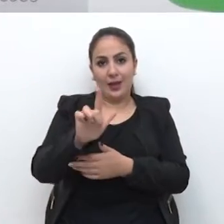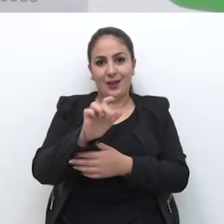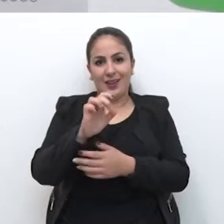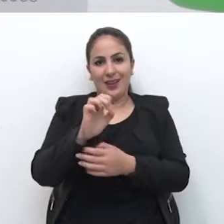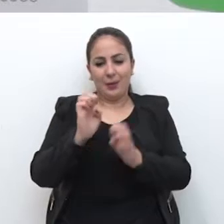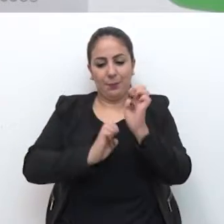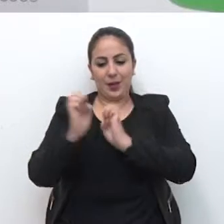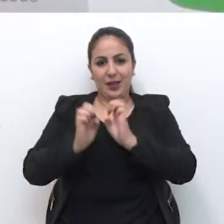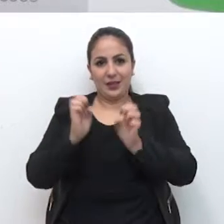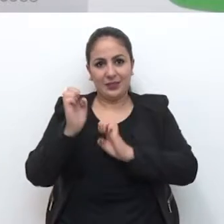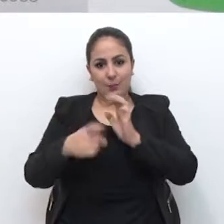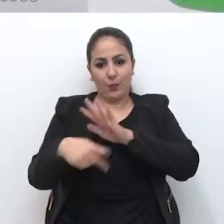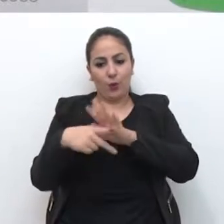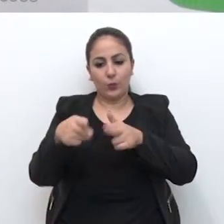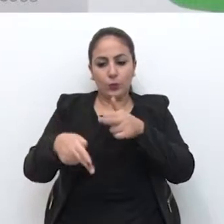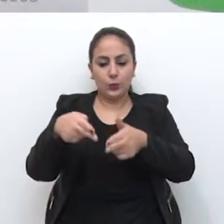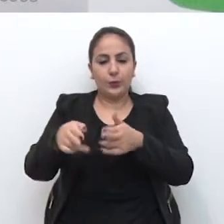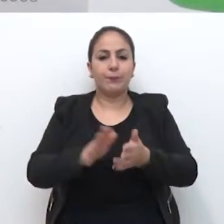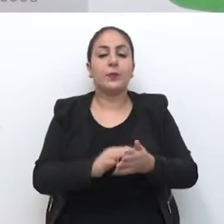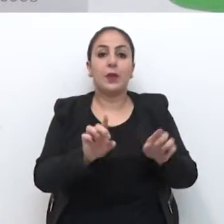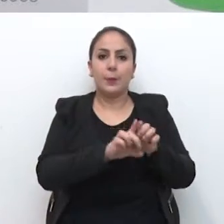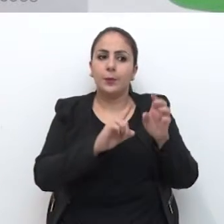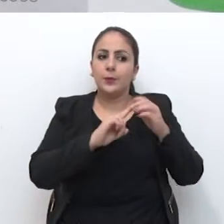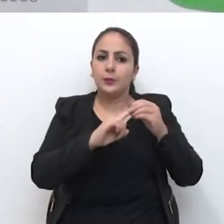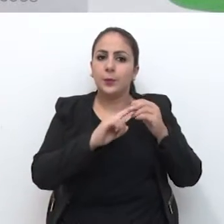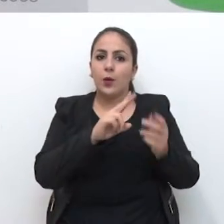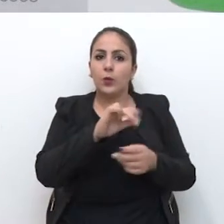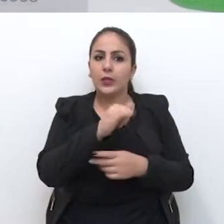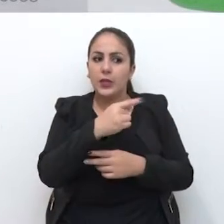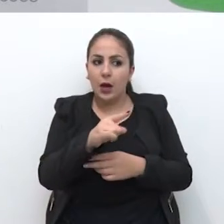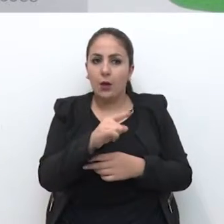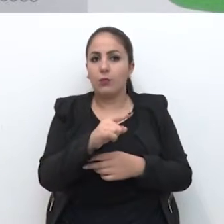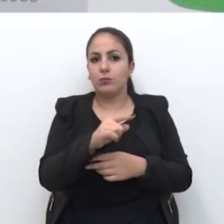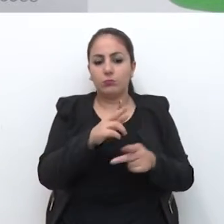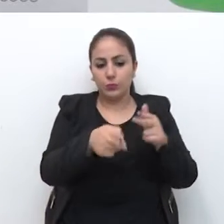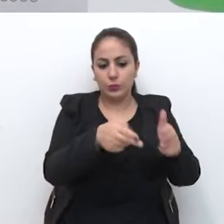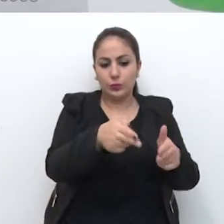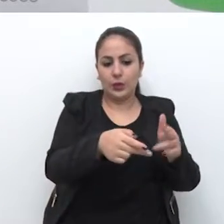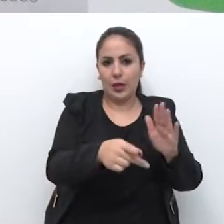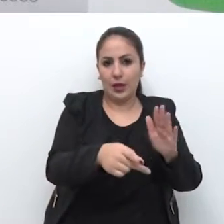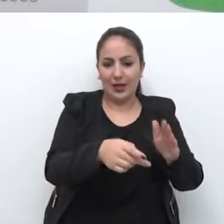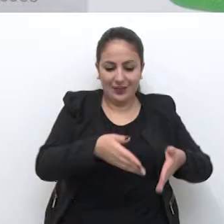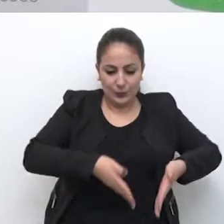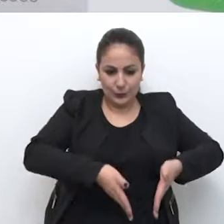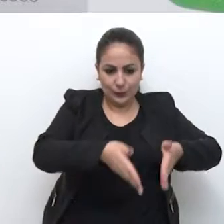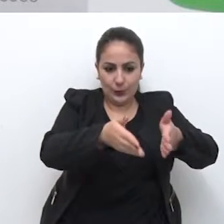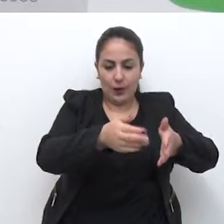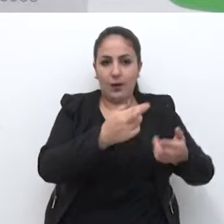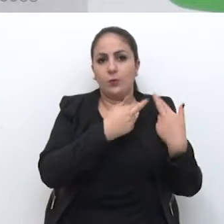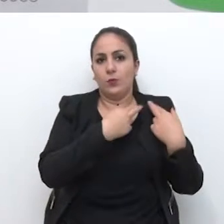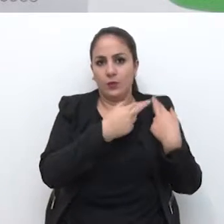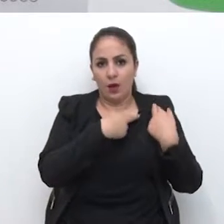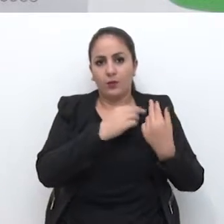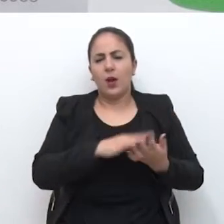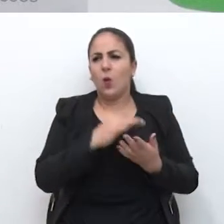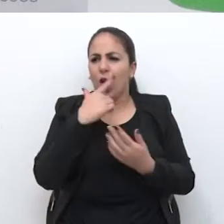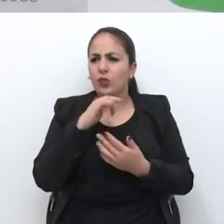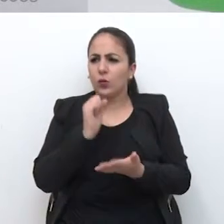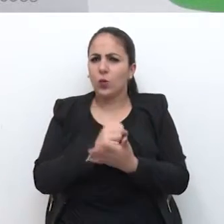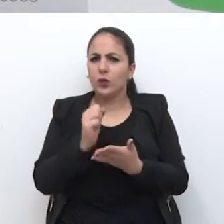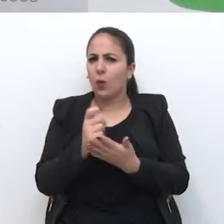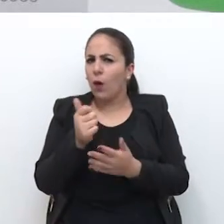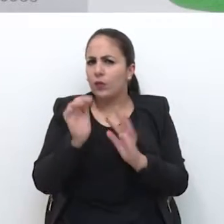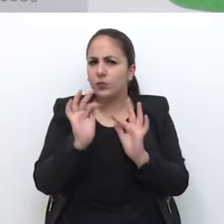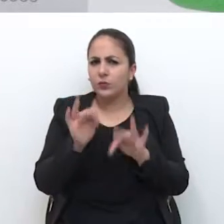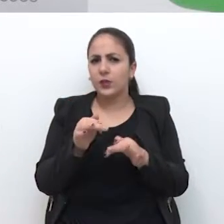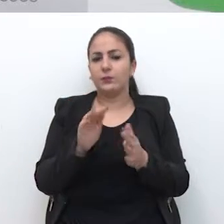locadora do trilho, né, principalmente o pessoal da União, né, que locaram para eles, eu acho que essa locação já está no fim do contrato de